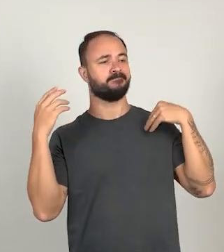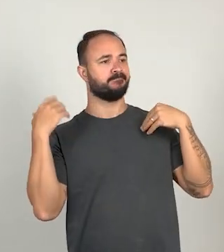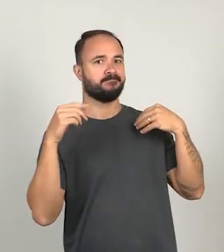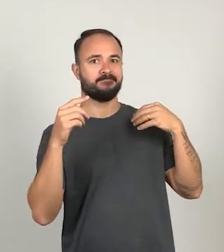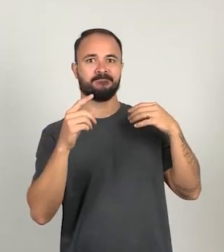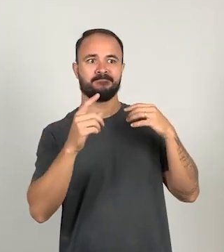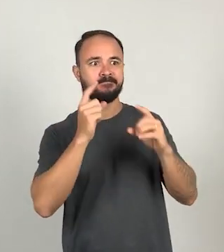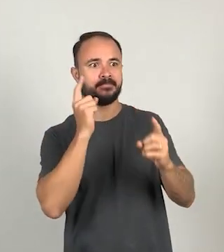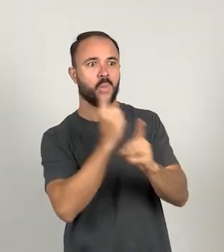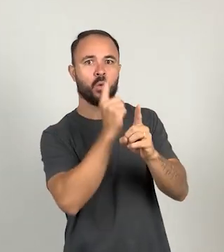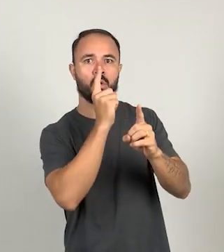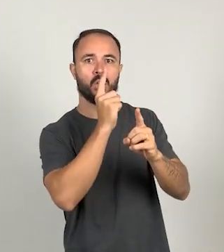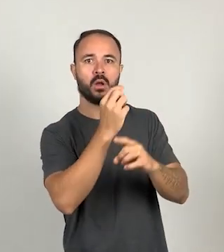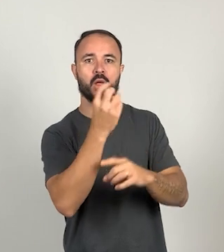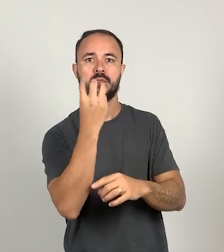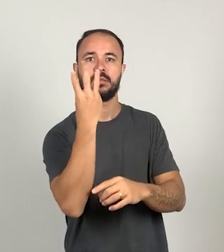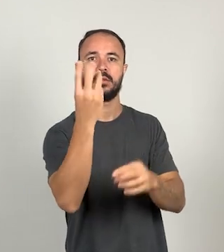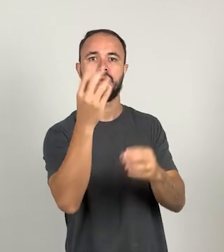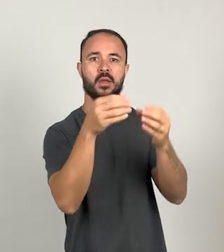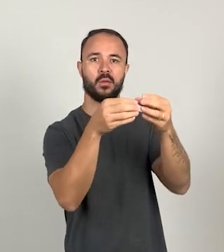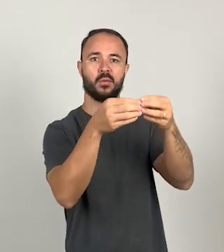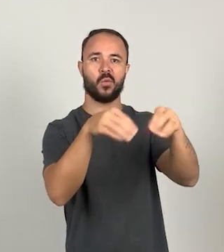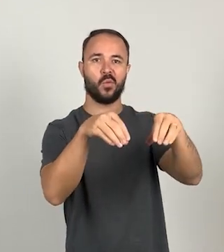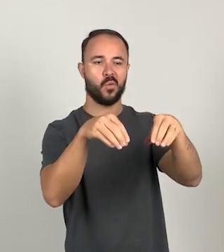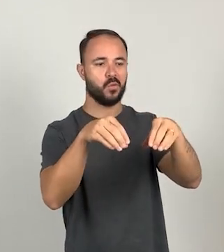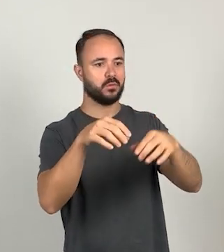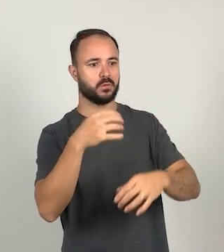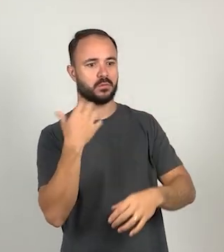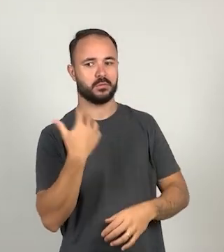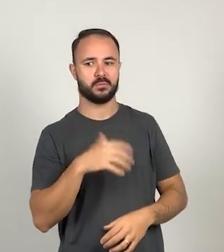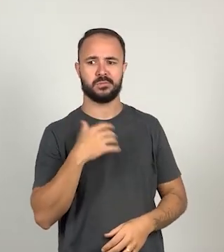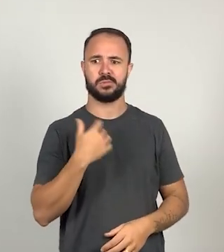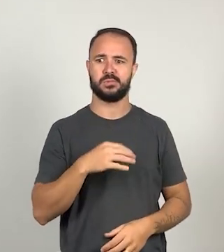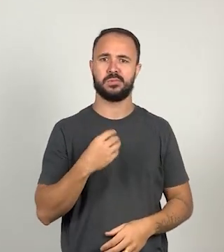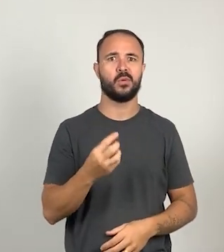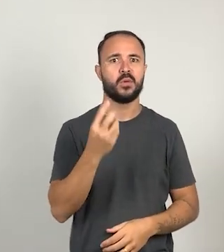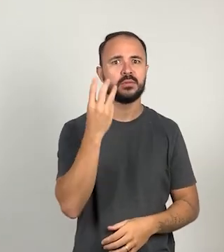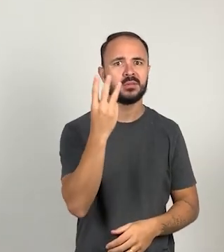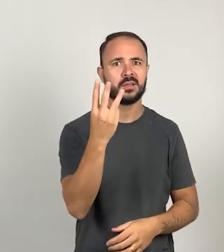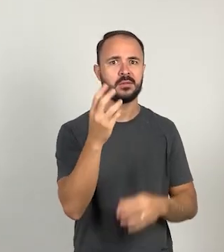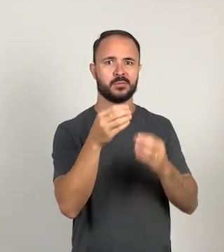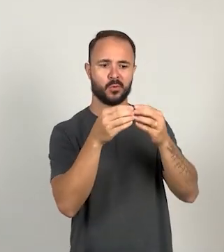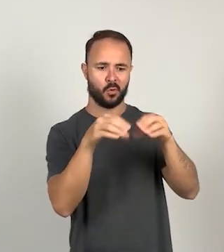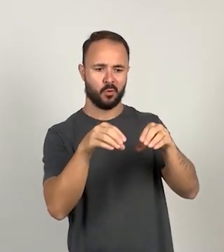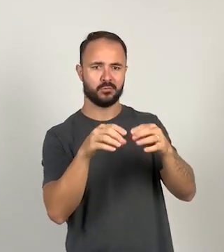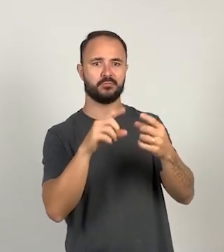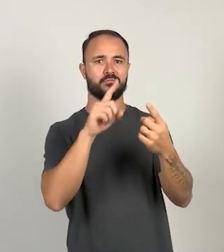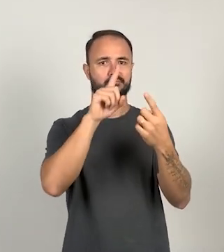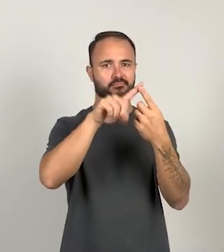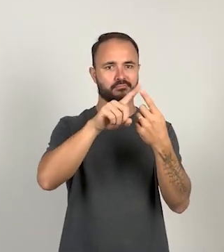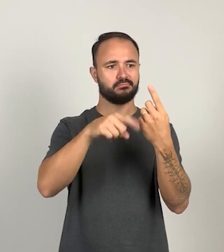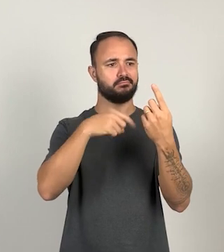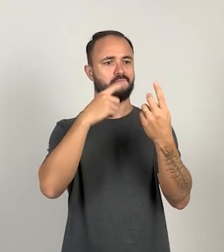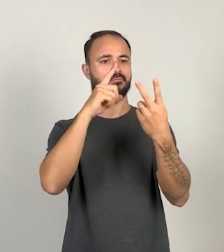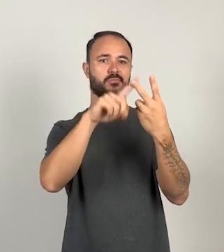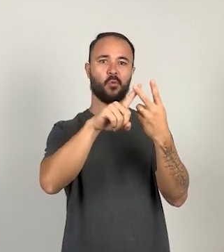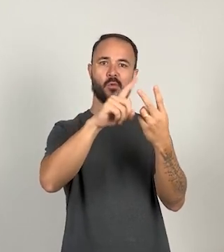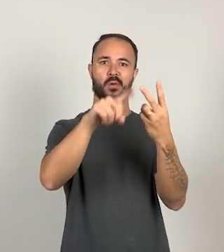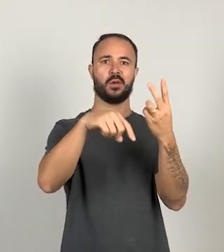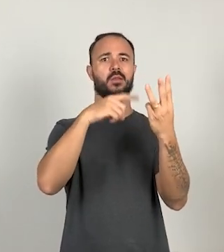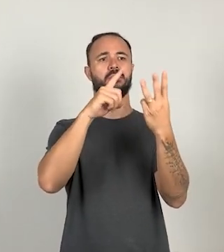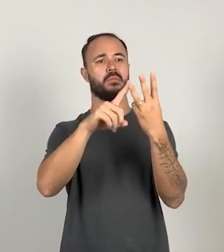mais três ovinhos, ela encontrou. Um, dois,